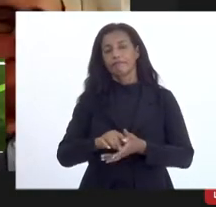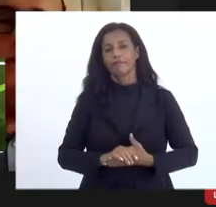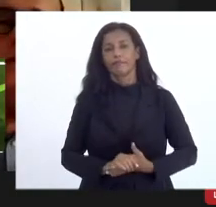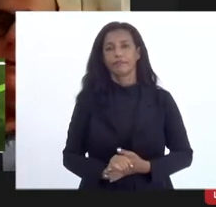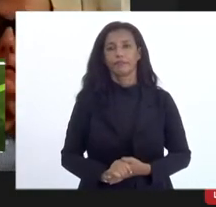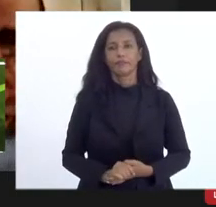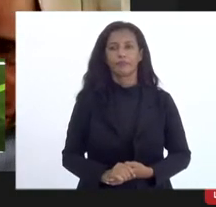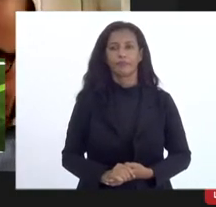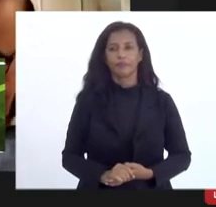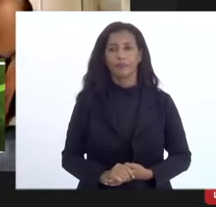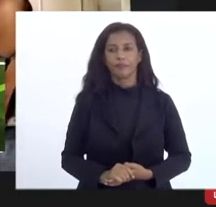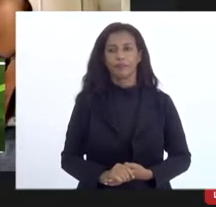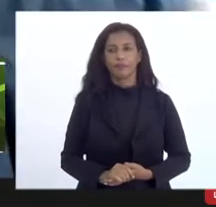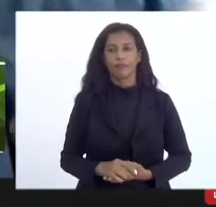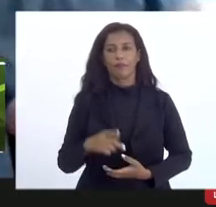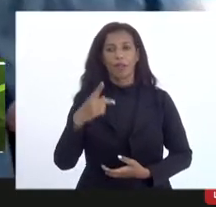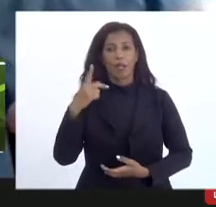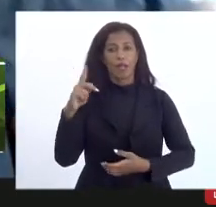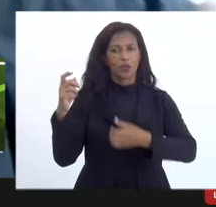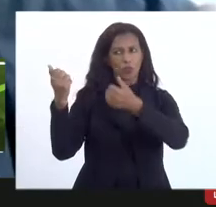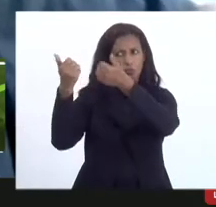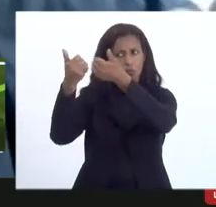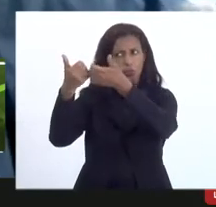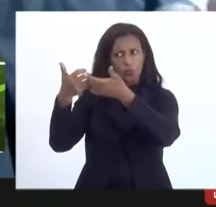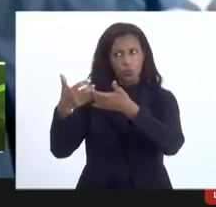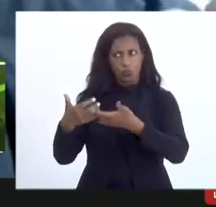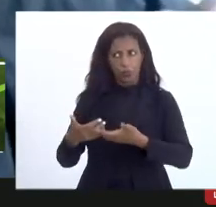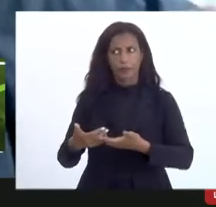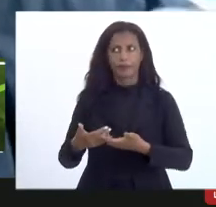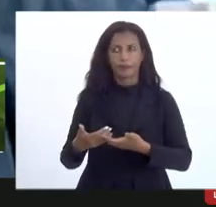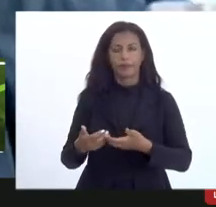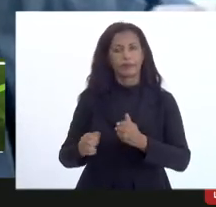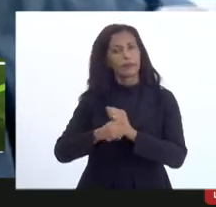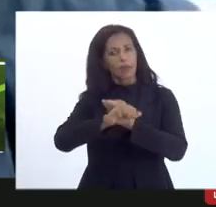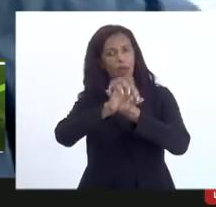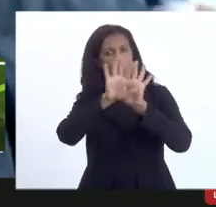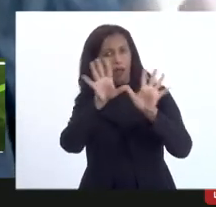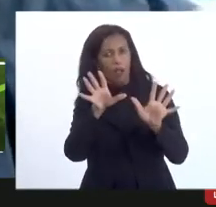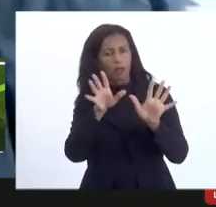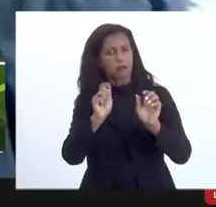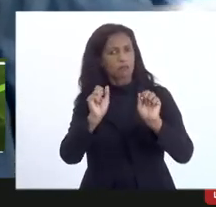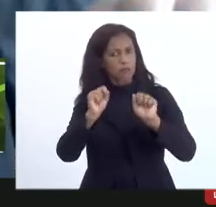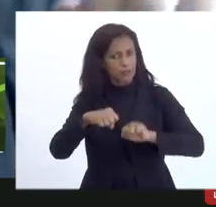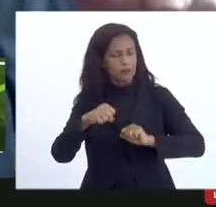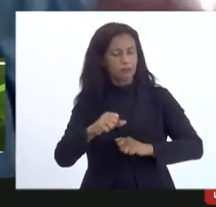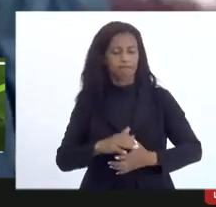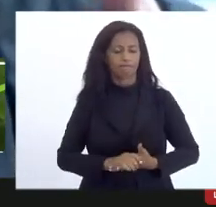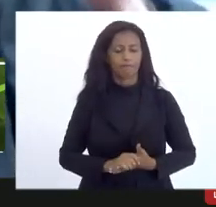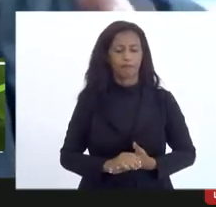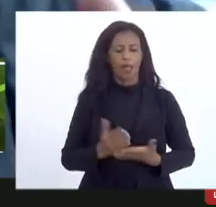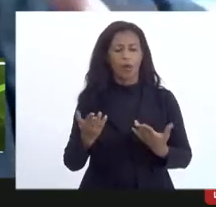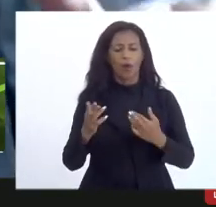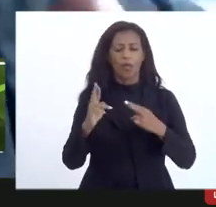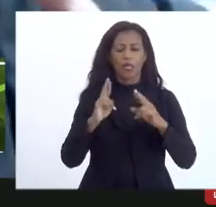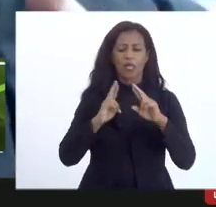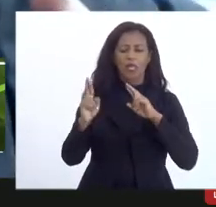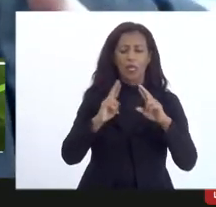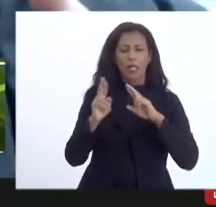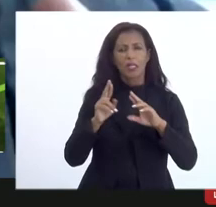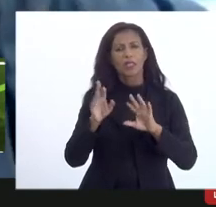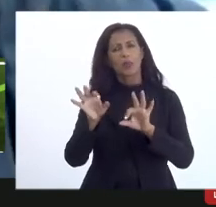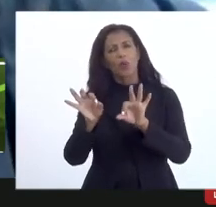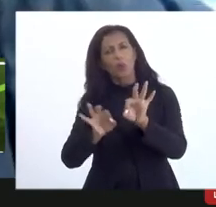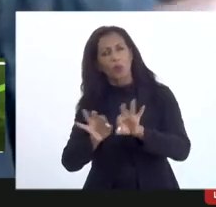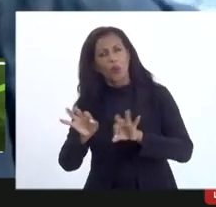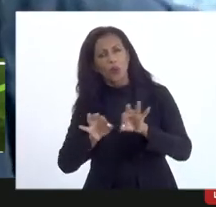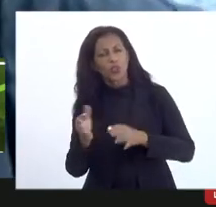a tua explicação foi muito clara agora em relação ao projeto qual é a posição